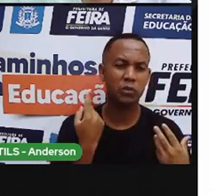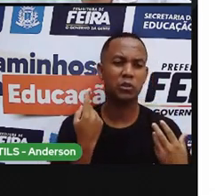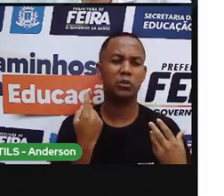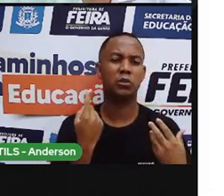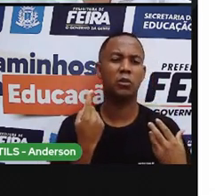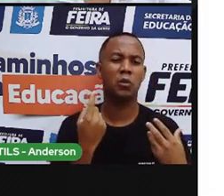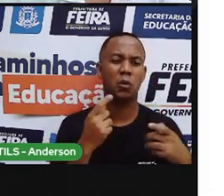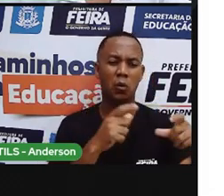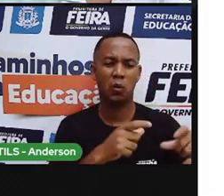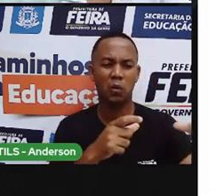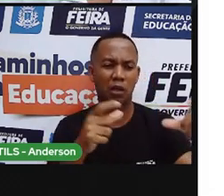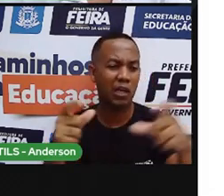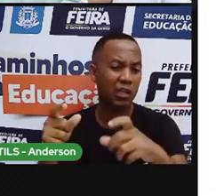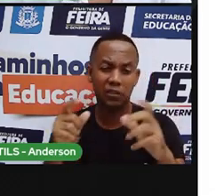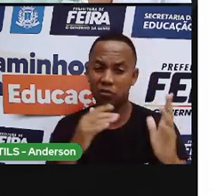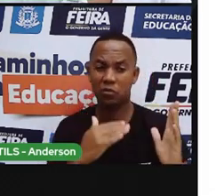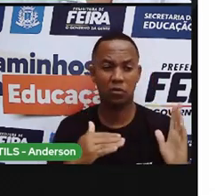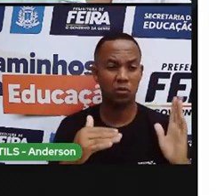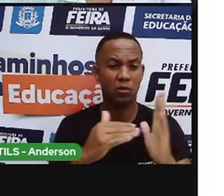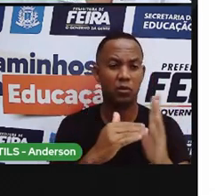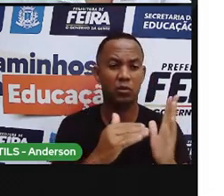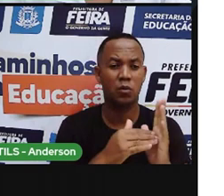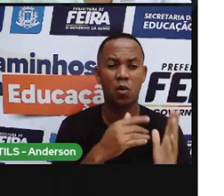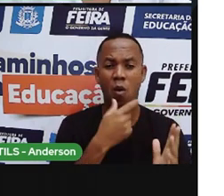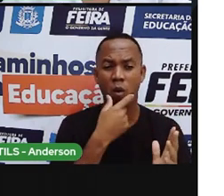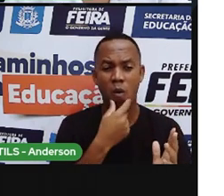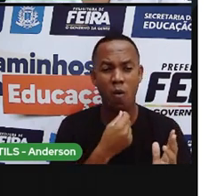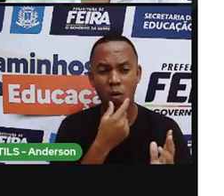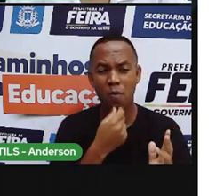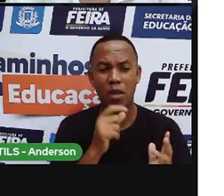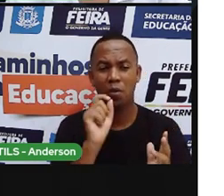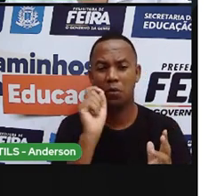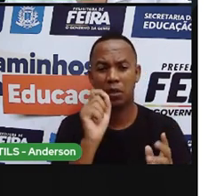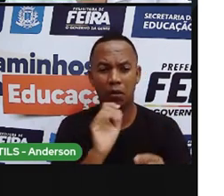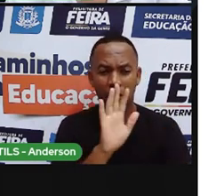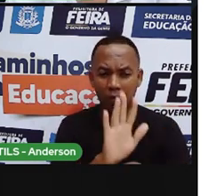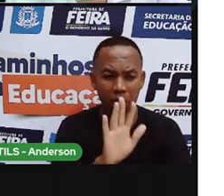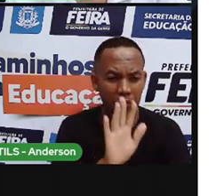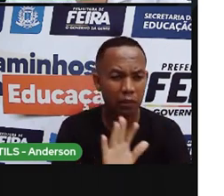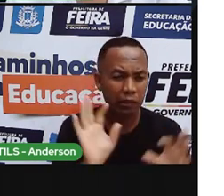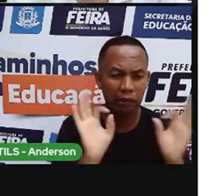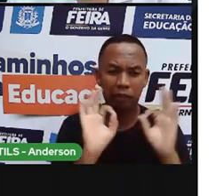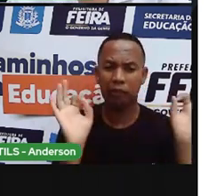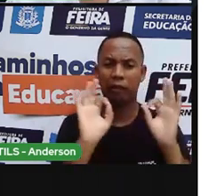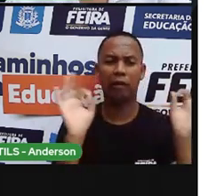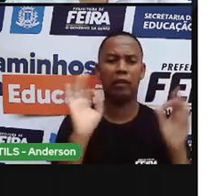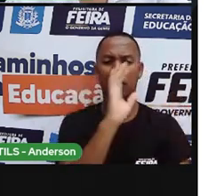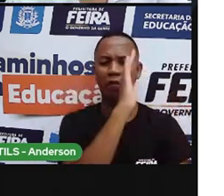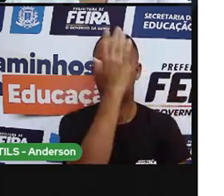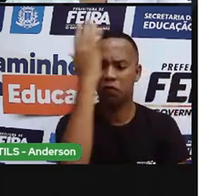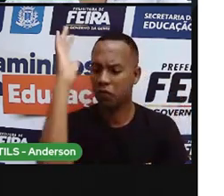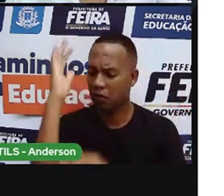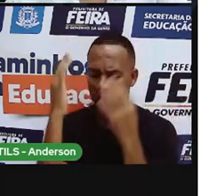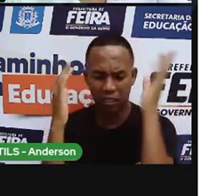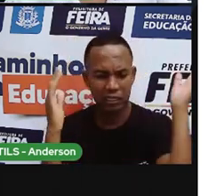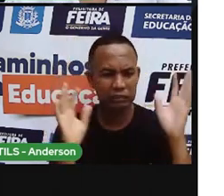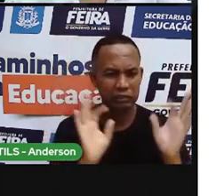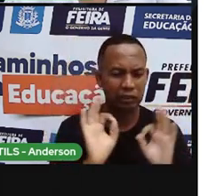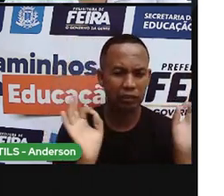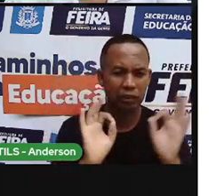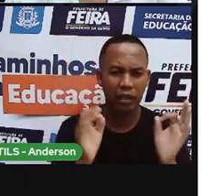norte a sul. Os homens não têm cuidado das florestas e do mar.